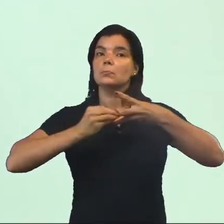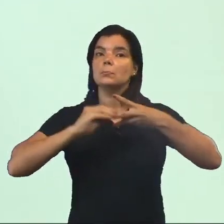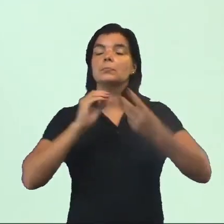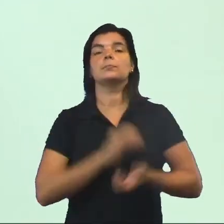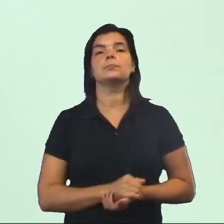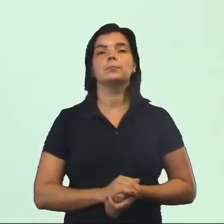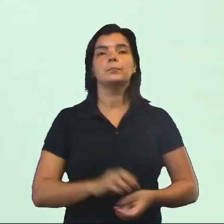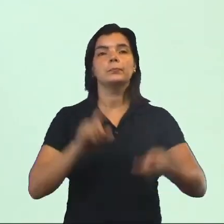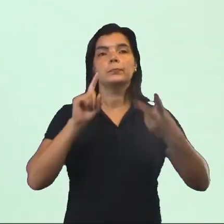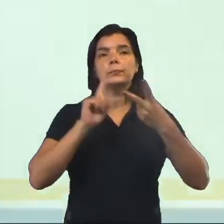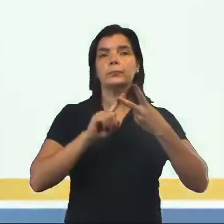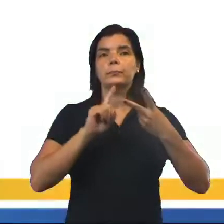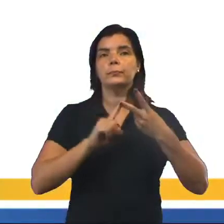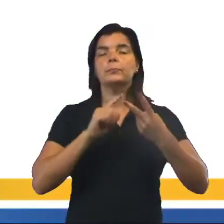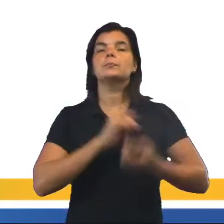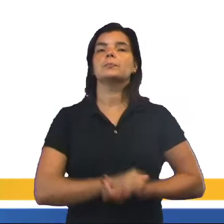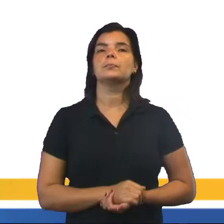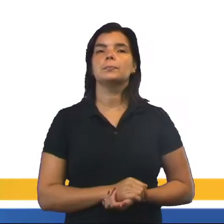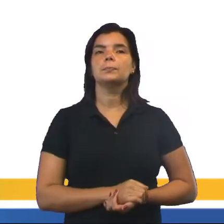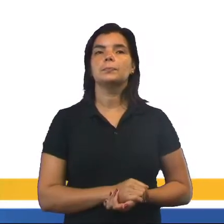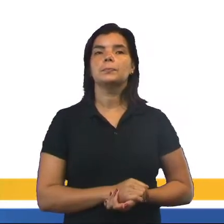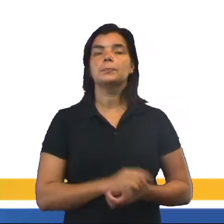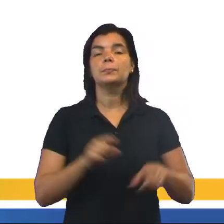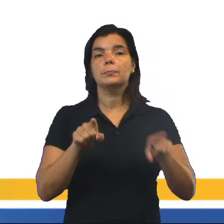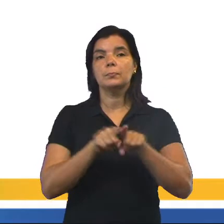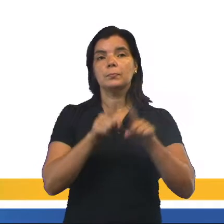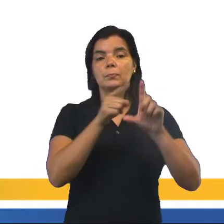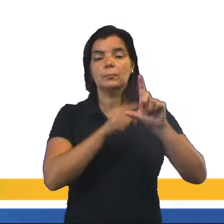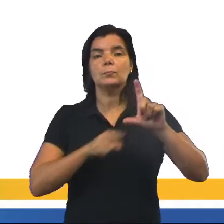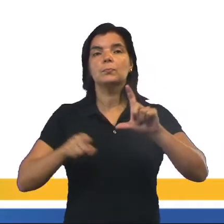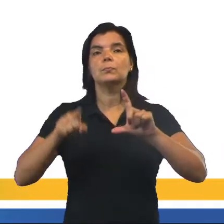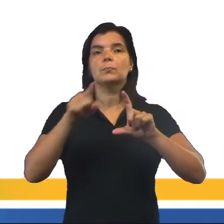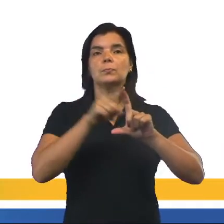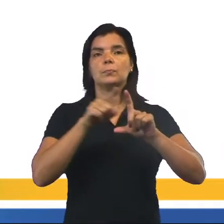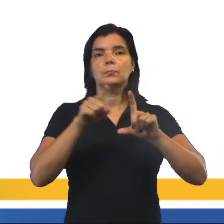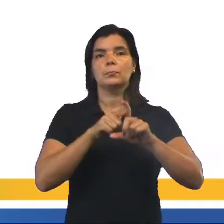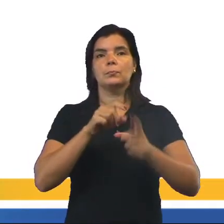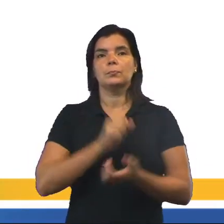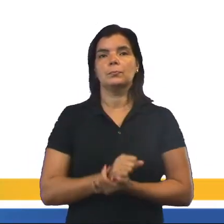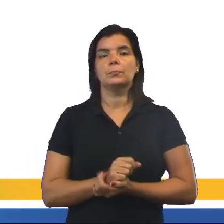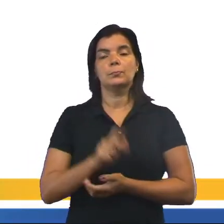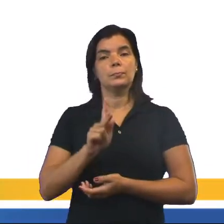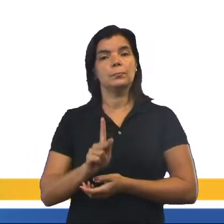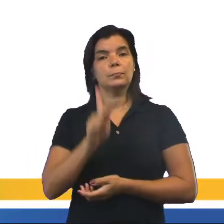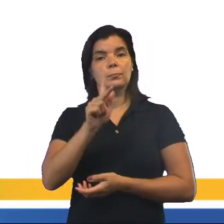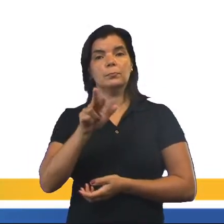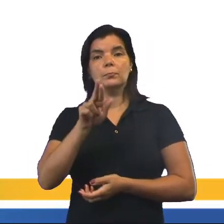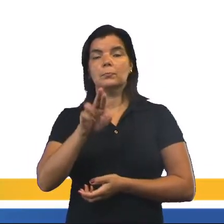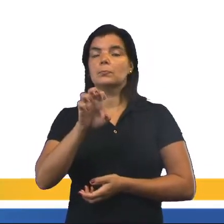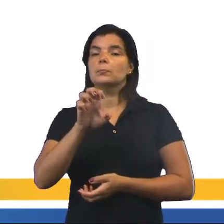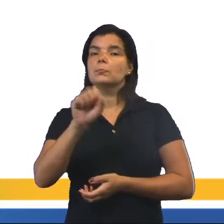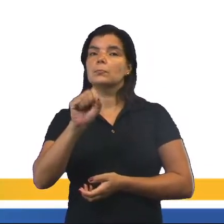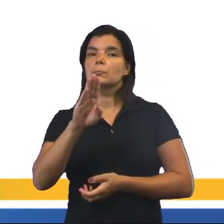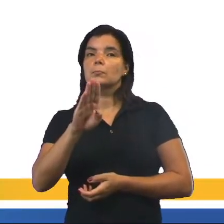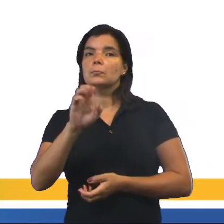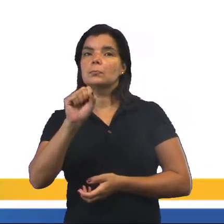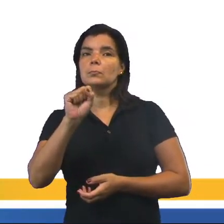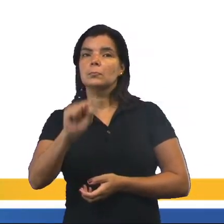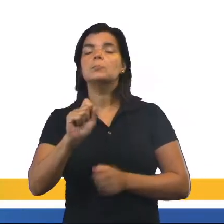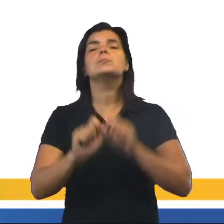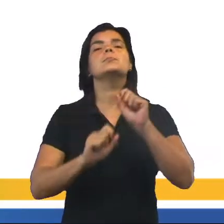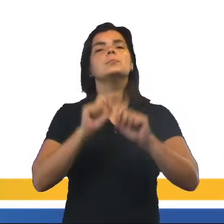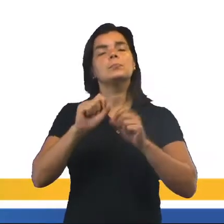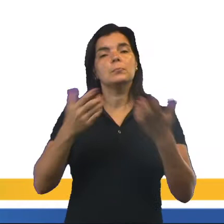Partido para a segunda etapa, nós temos aí que a segunda etapa é o ciclo de Krebs. Que vai